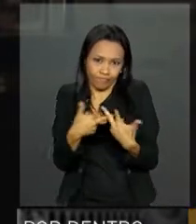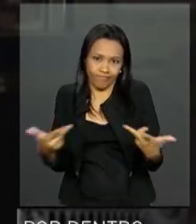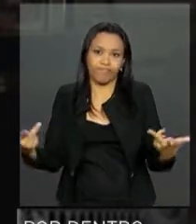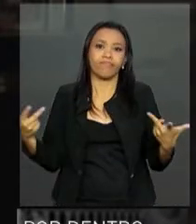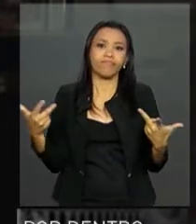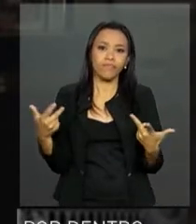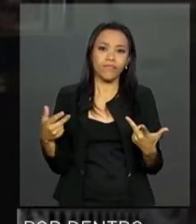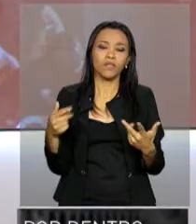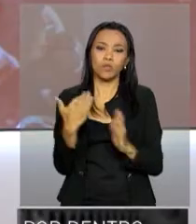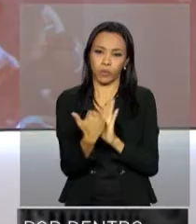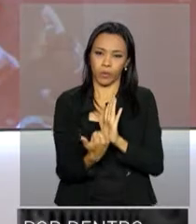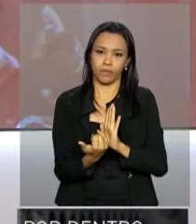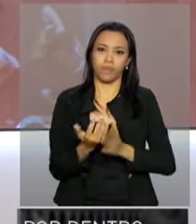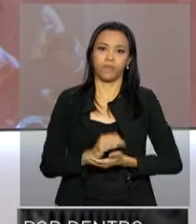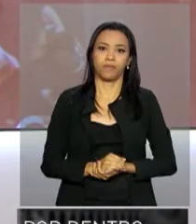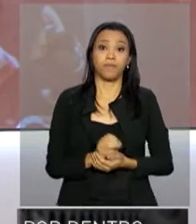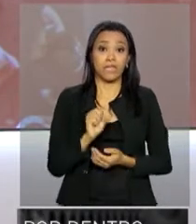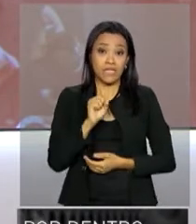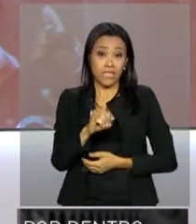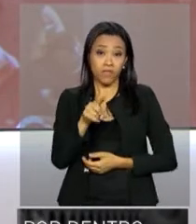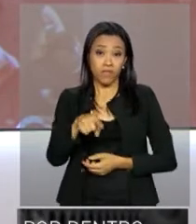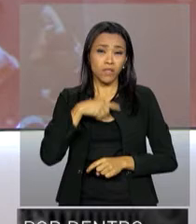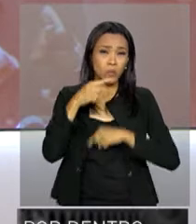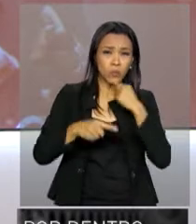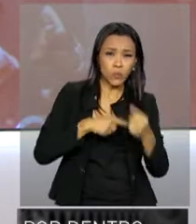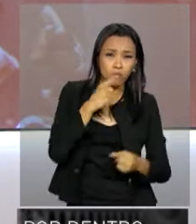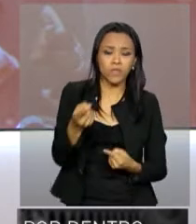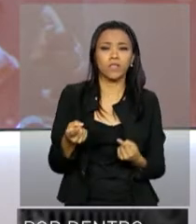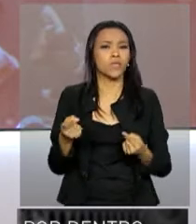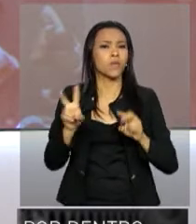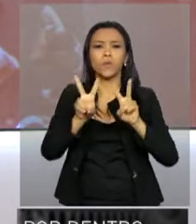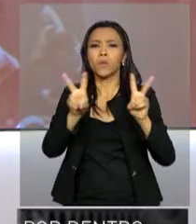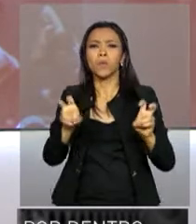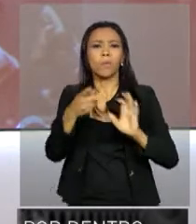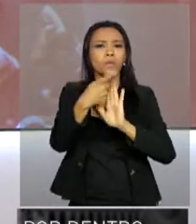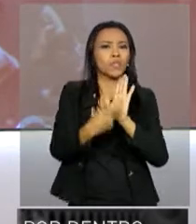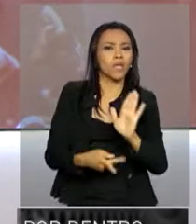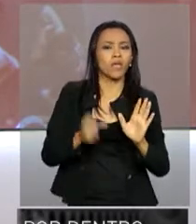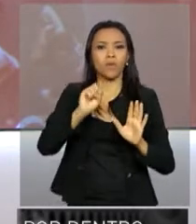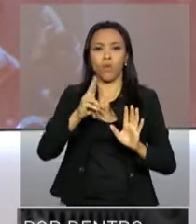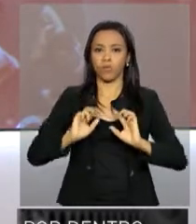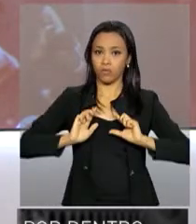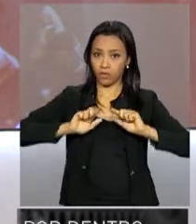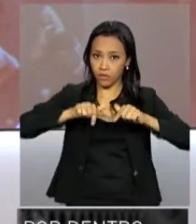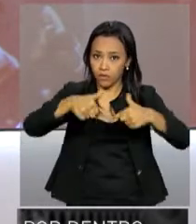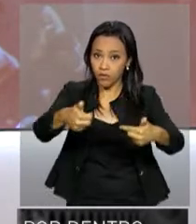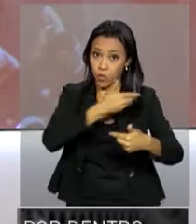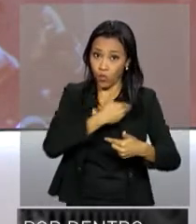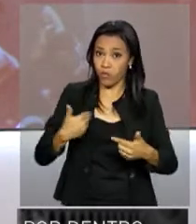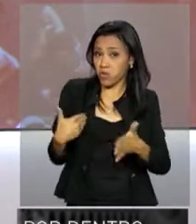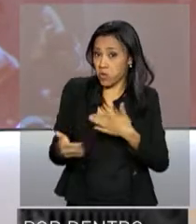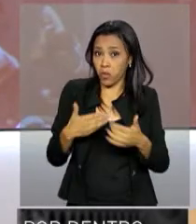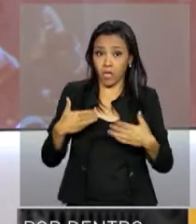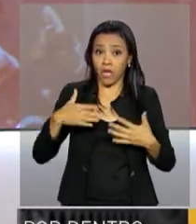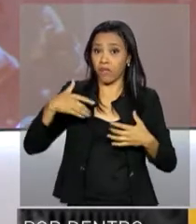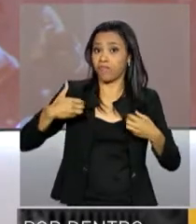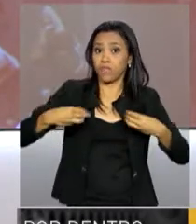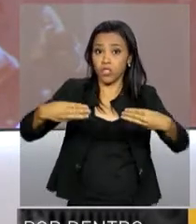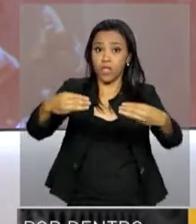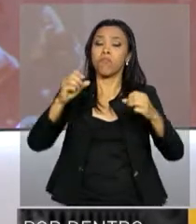nos nossos programas. E se você tem dúvidas sobre algum projeto ou ação do governo, de qualquer ministério,